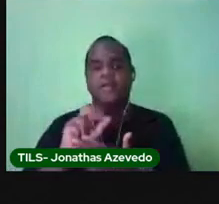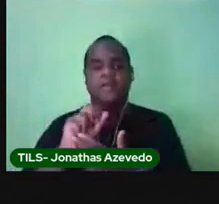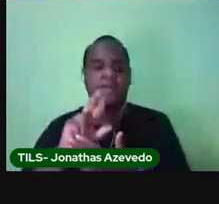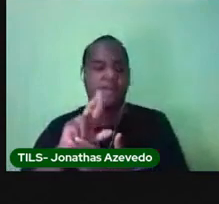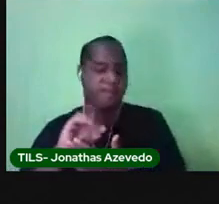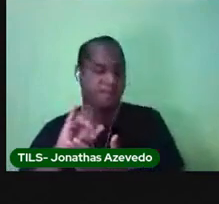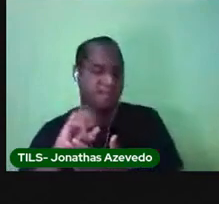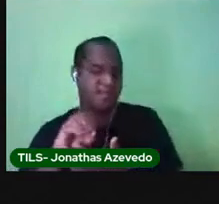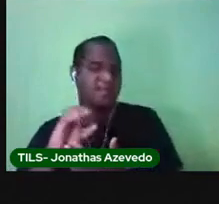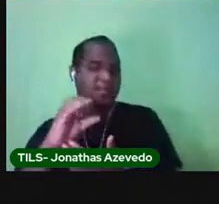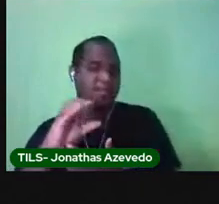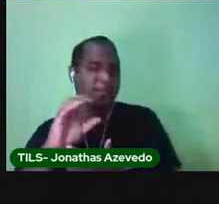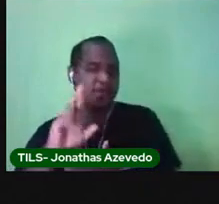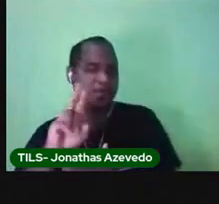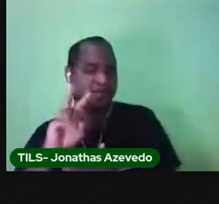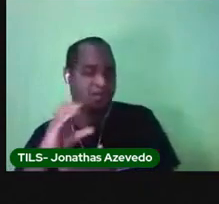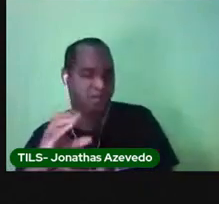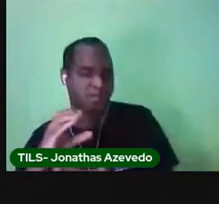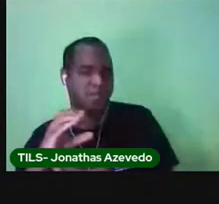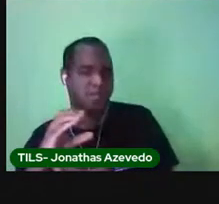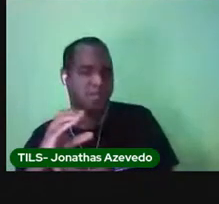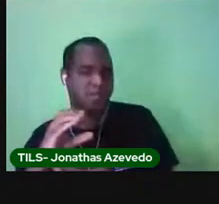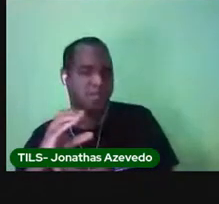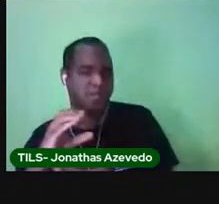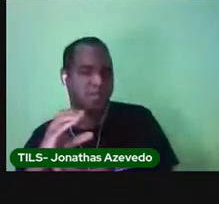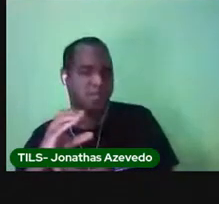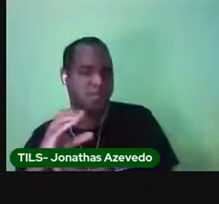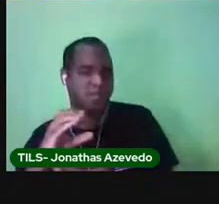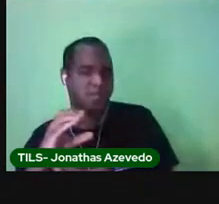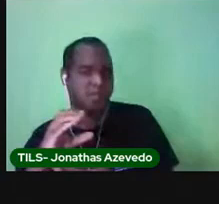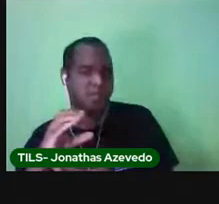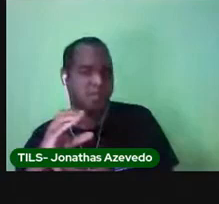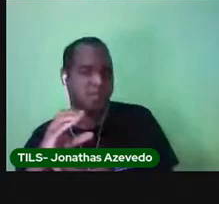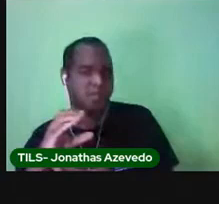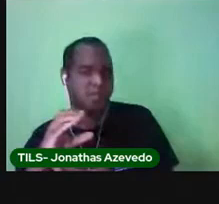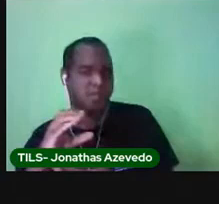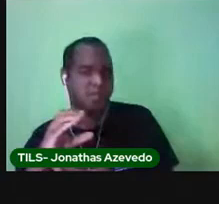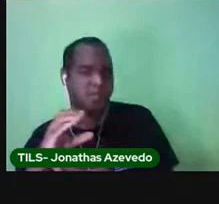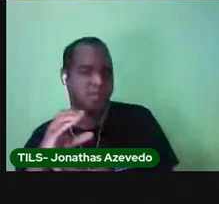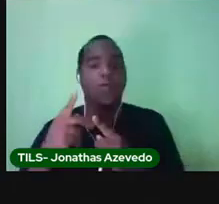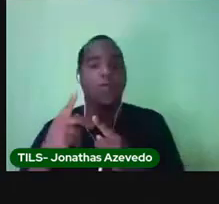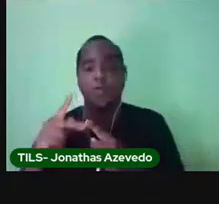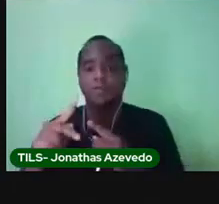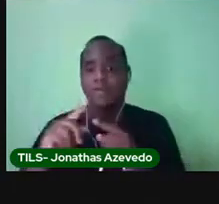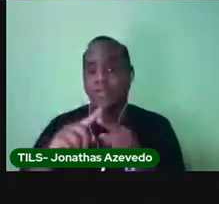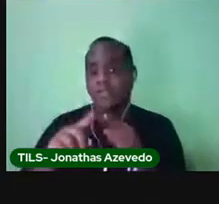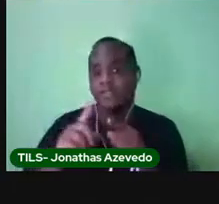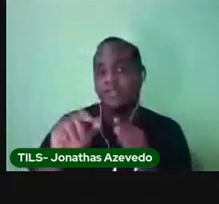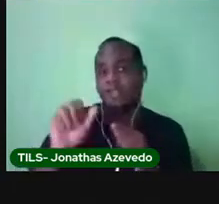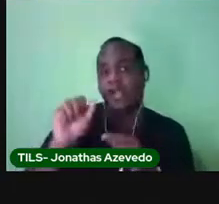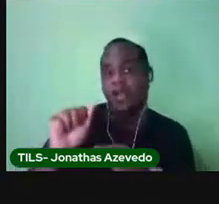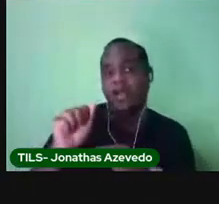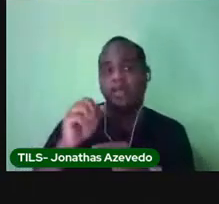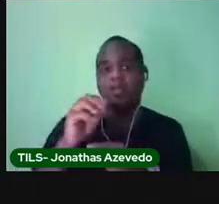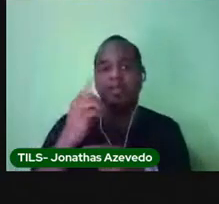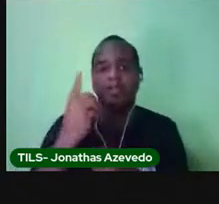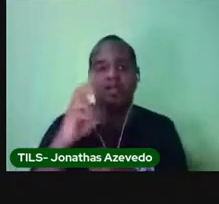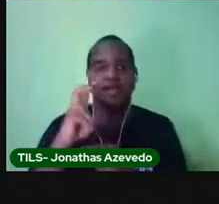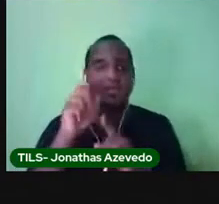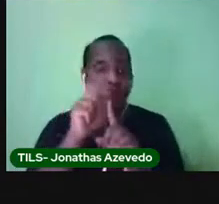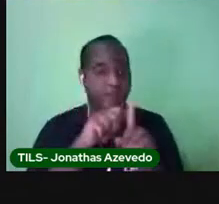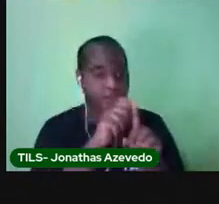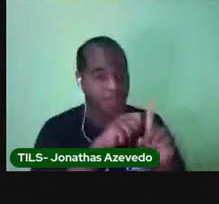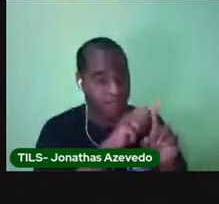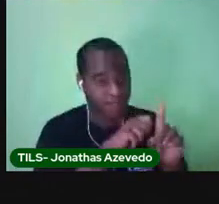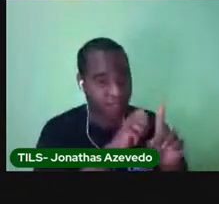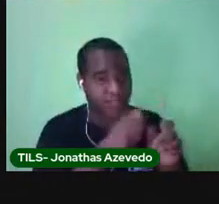a de hepatite A. Depois, com 15 meses, que é um ano e três meses. Depois, com um